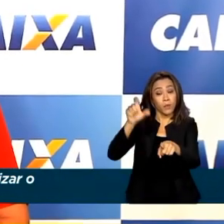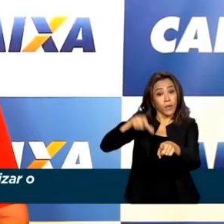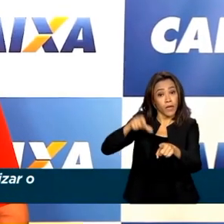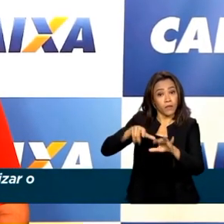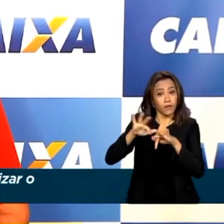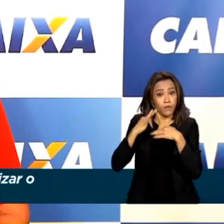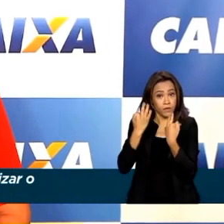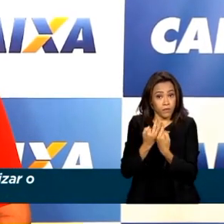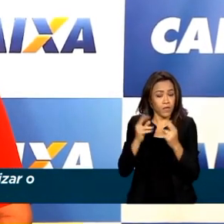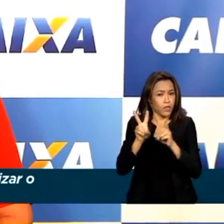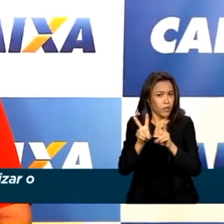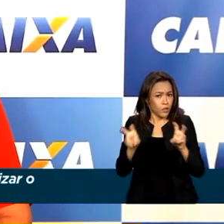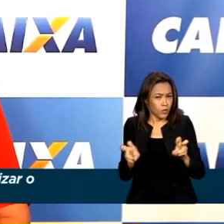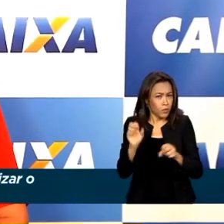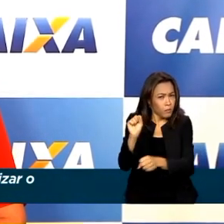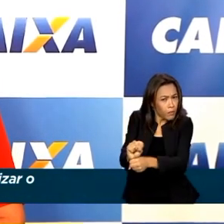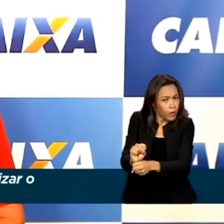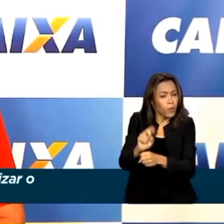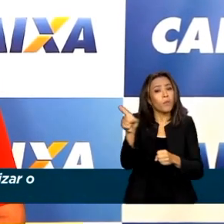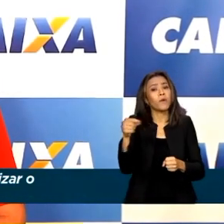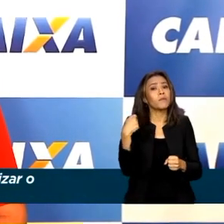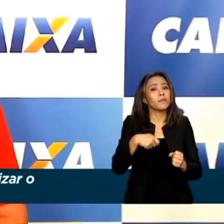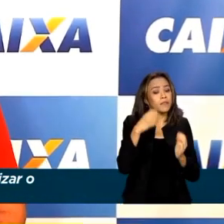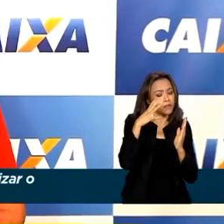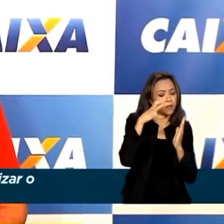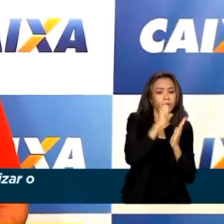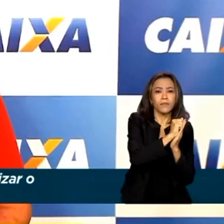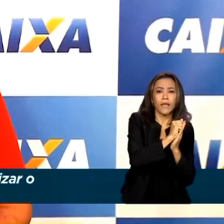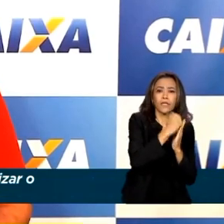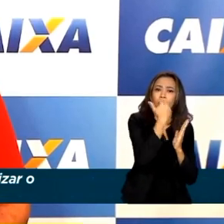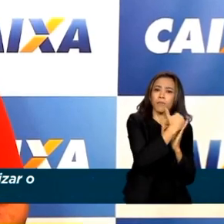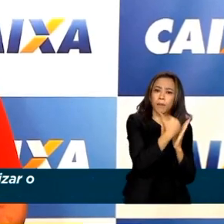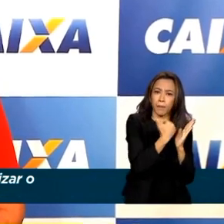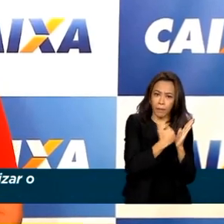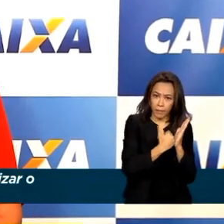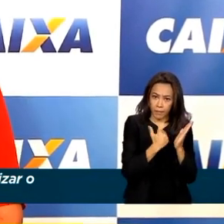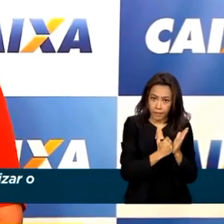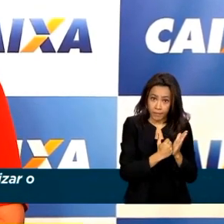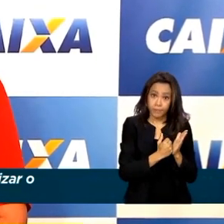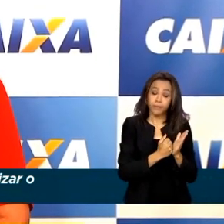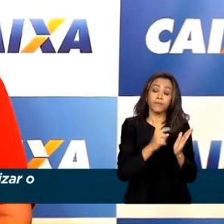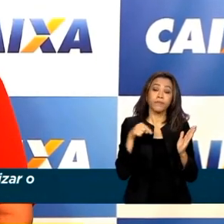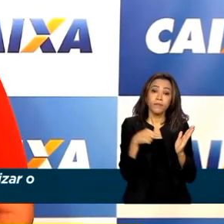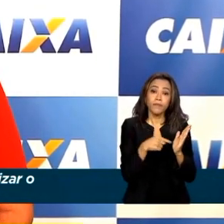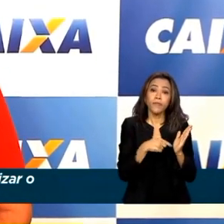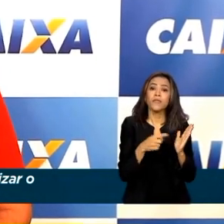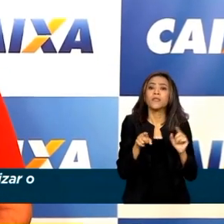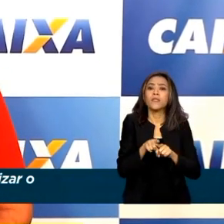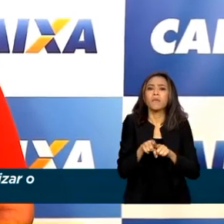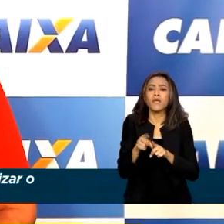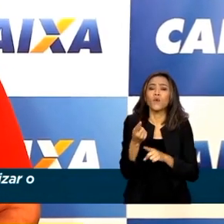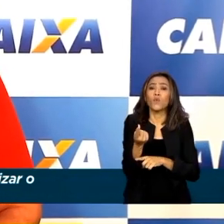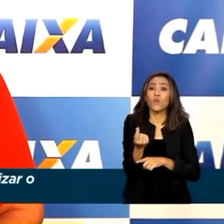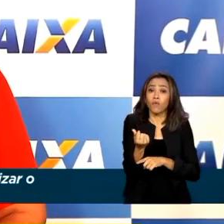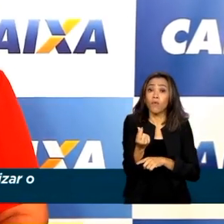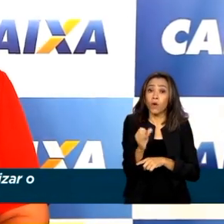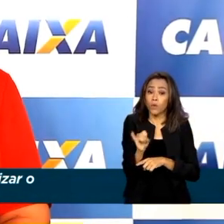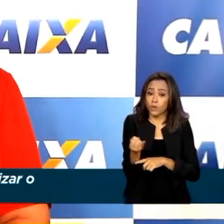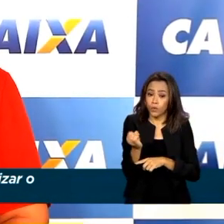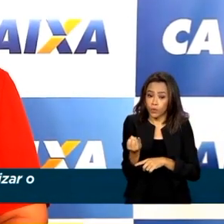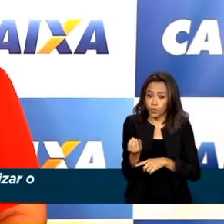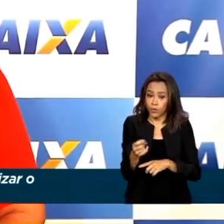atualização do cadastro único pelo Ministério do Desenvolvimento Social e por conta do valor dos juros. Nós